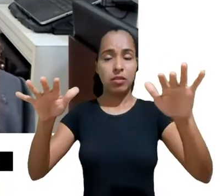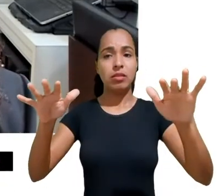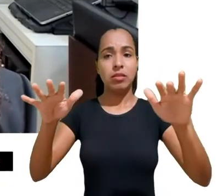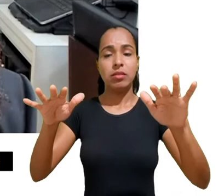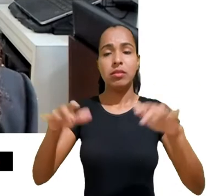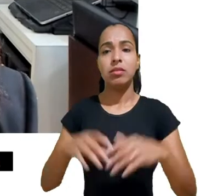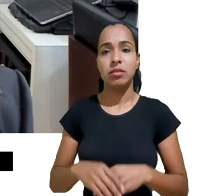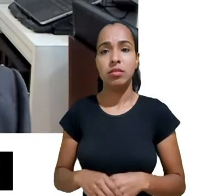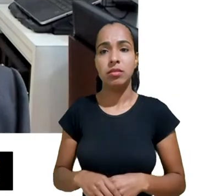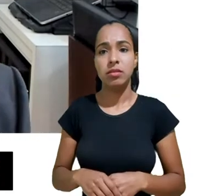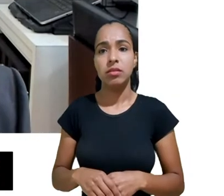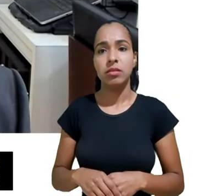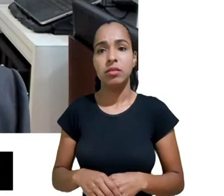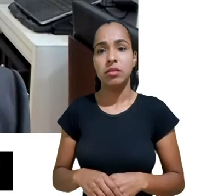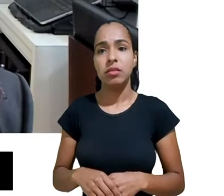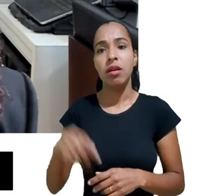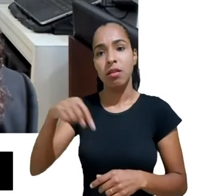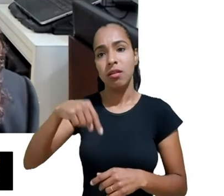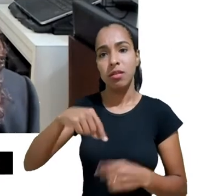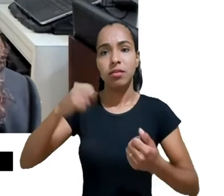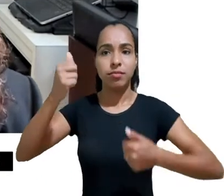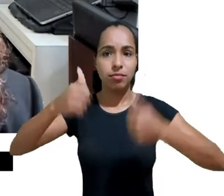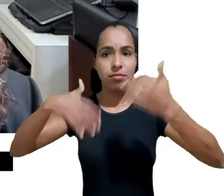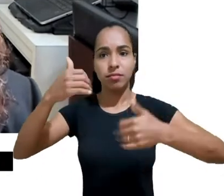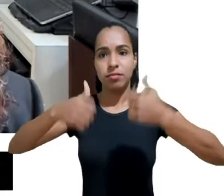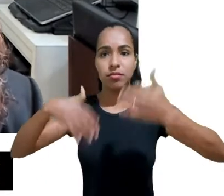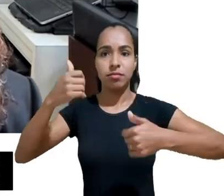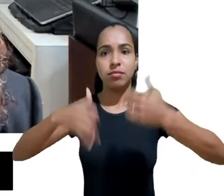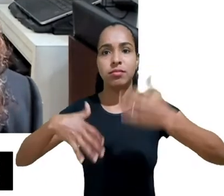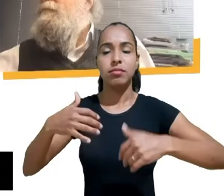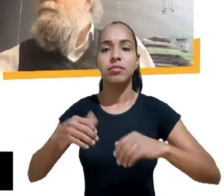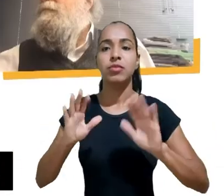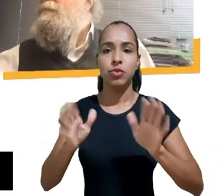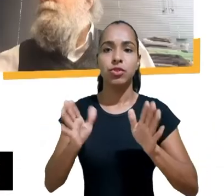aqui tão brilhantemente colocados aqui pelos colegas